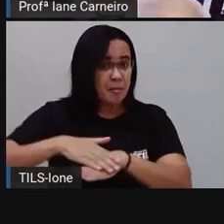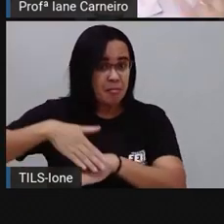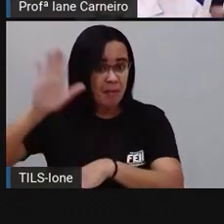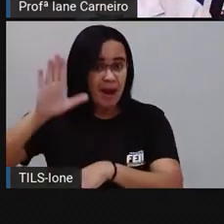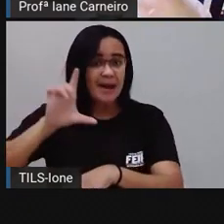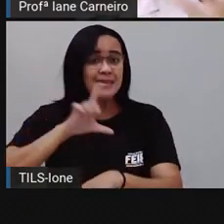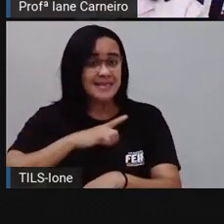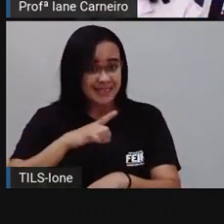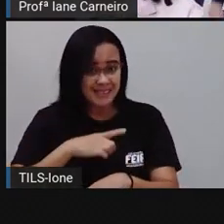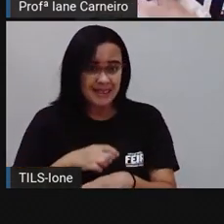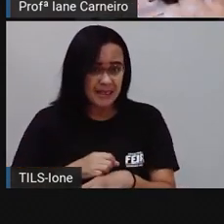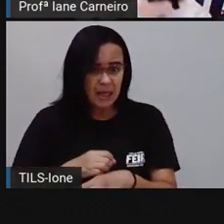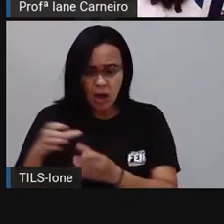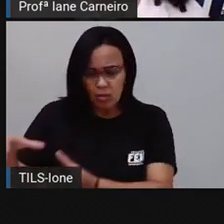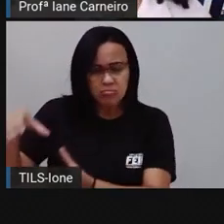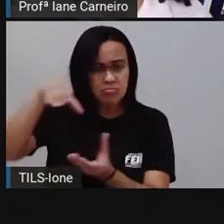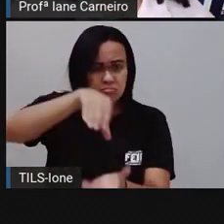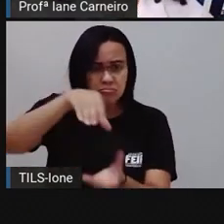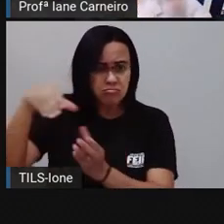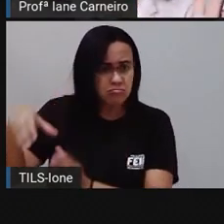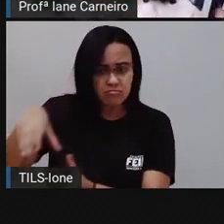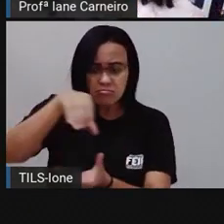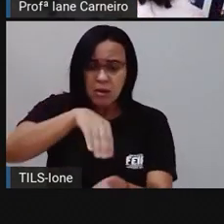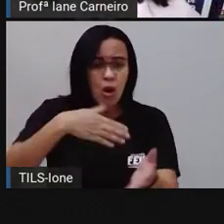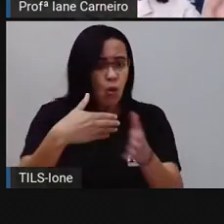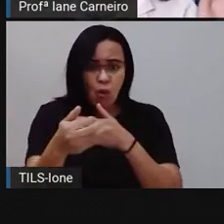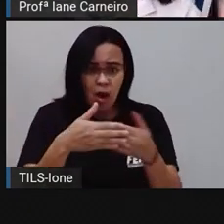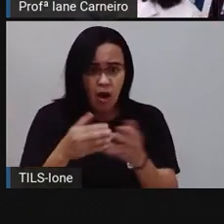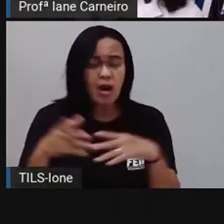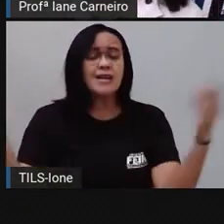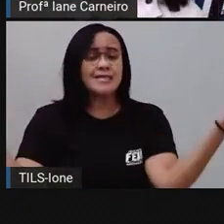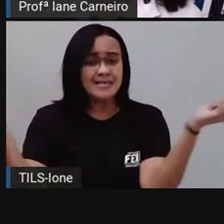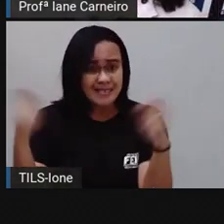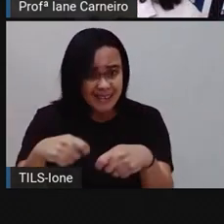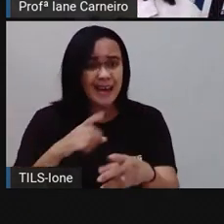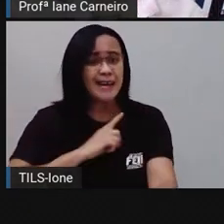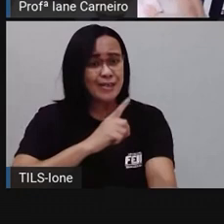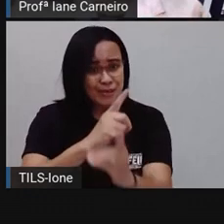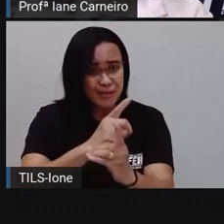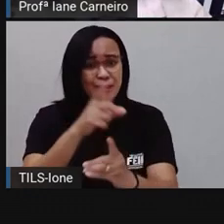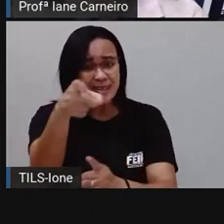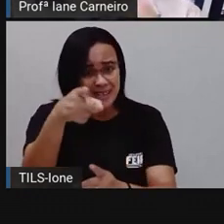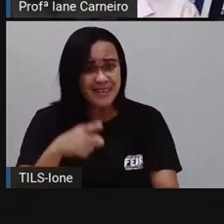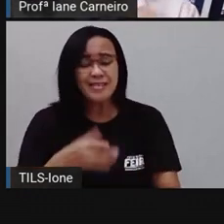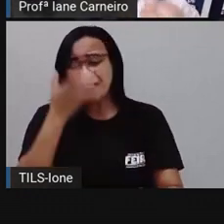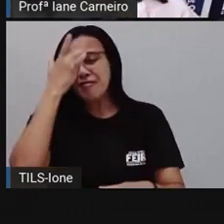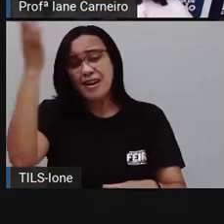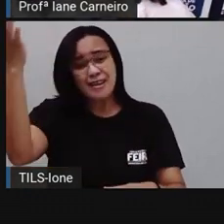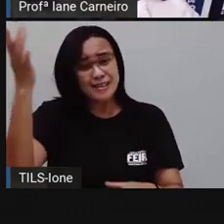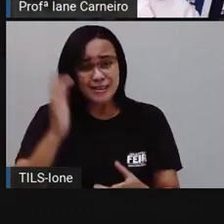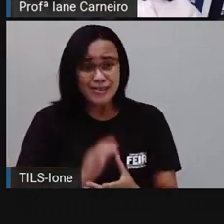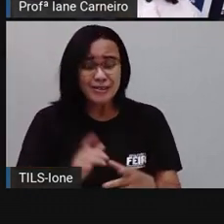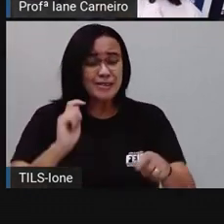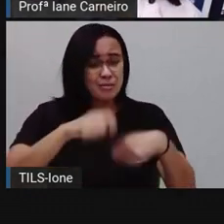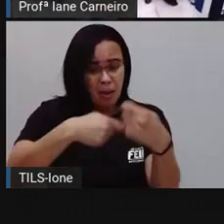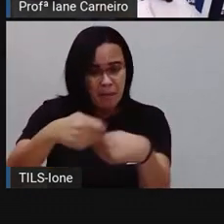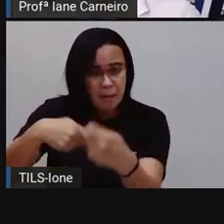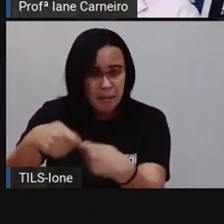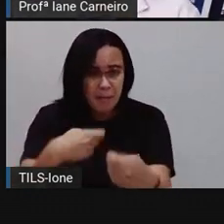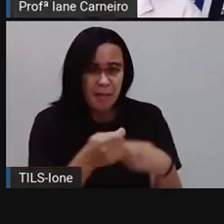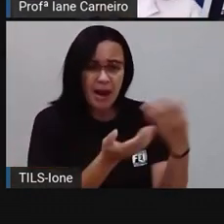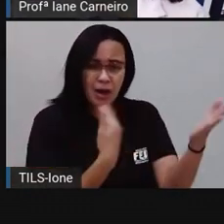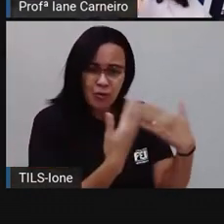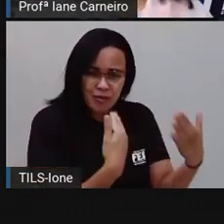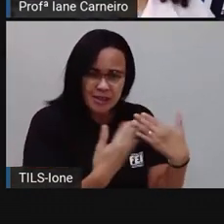a quantidade que você quiser comprar, né? Lá você vai encontrar, né? E lá você consegue negociar com o vendedor,